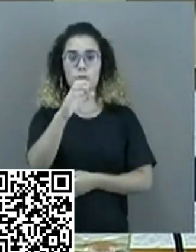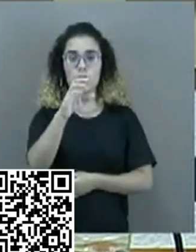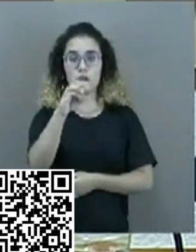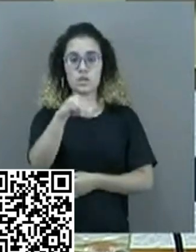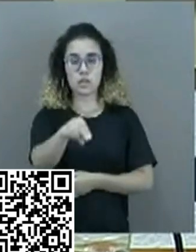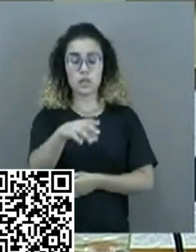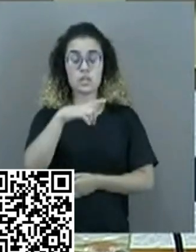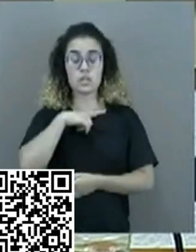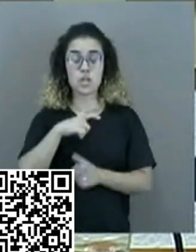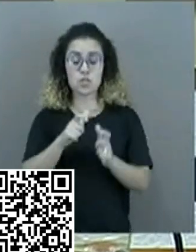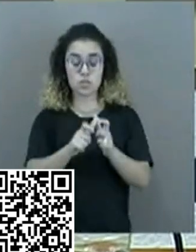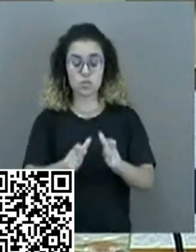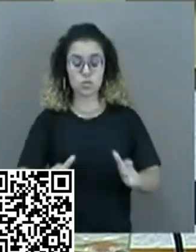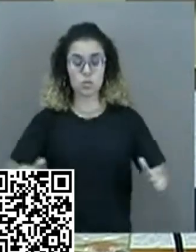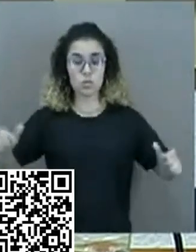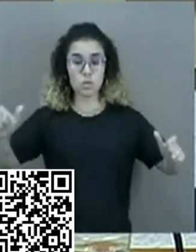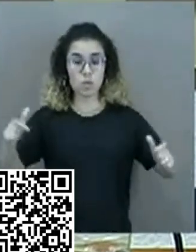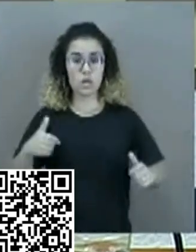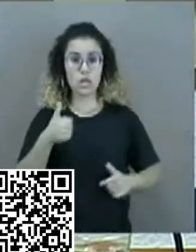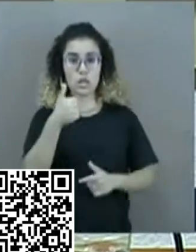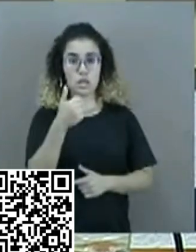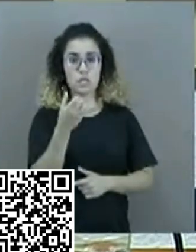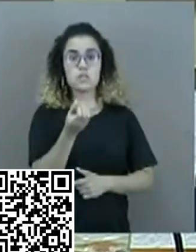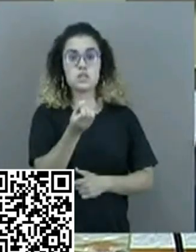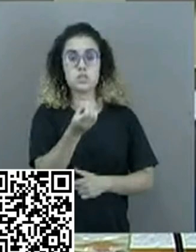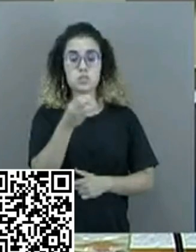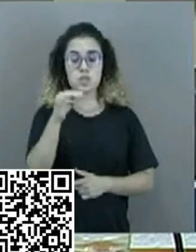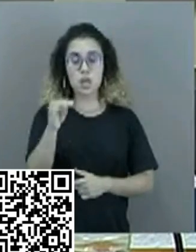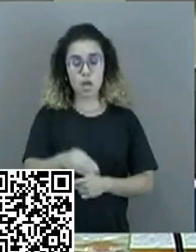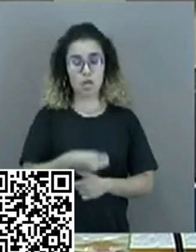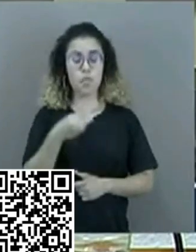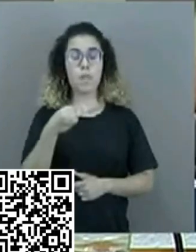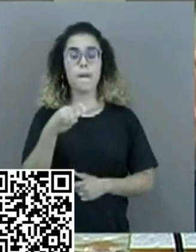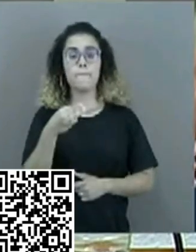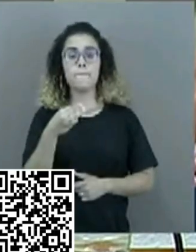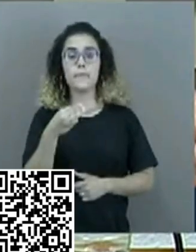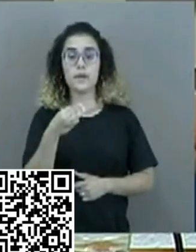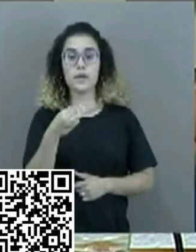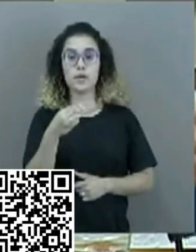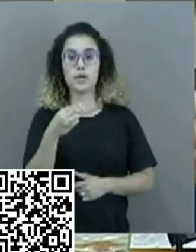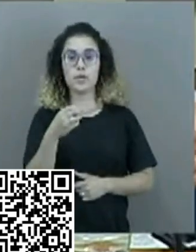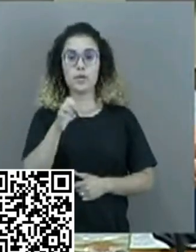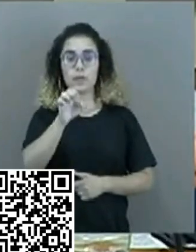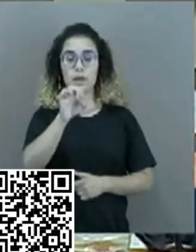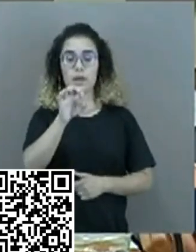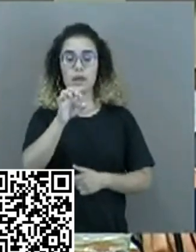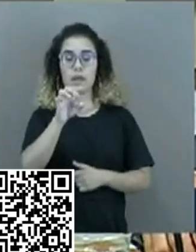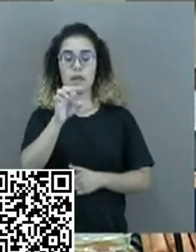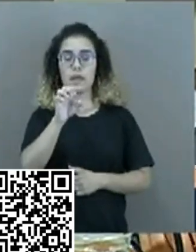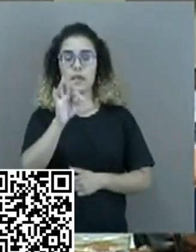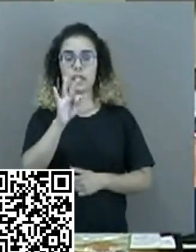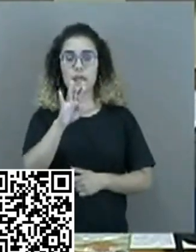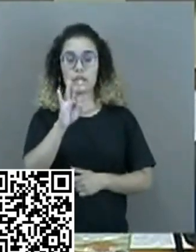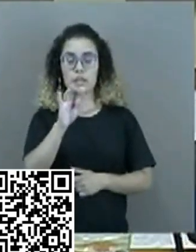mil hectares planejada para instalação de indústria. Nós já temos hoje